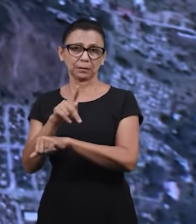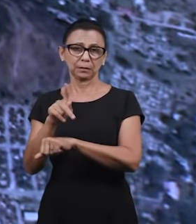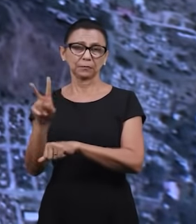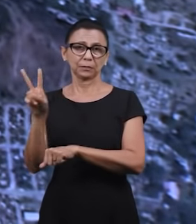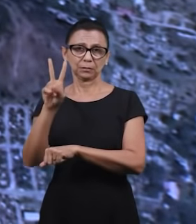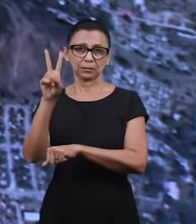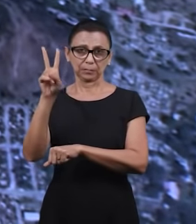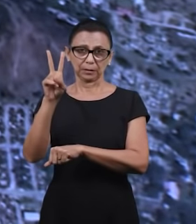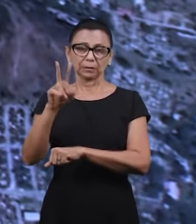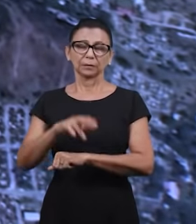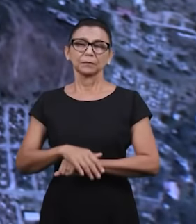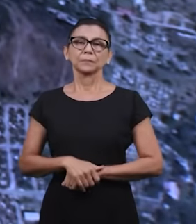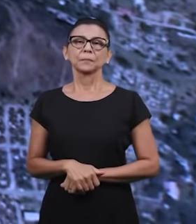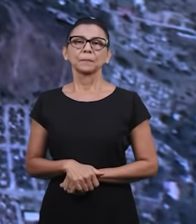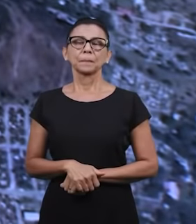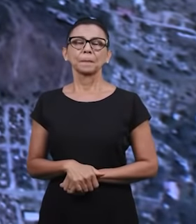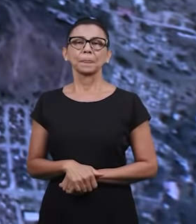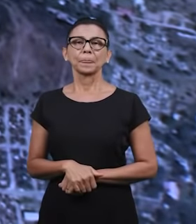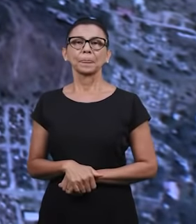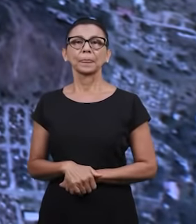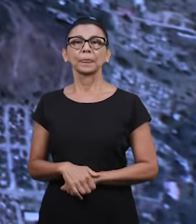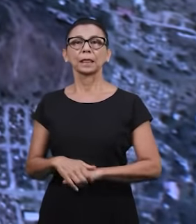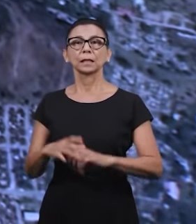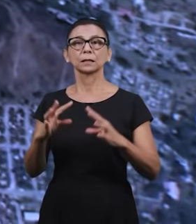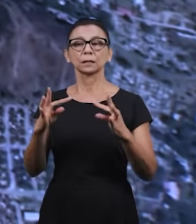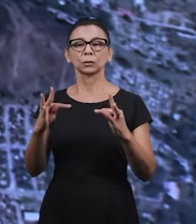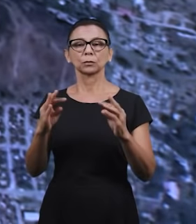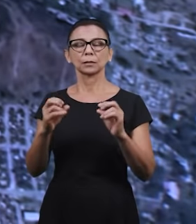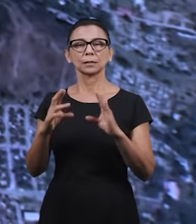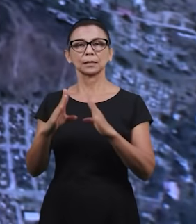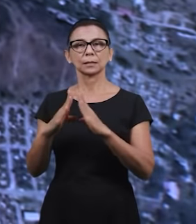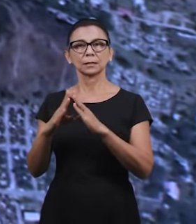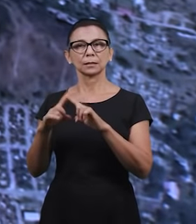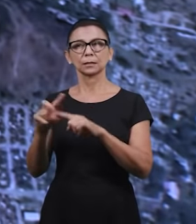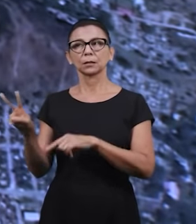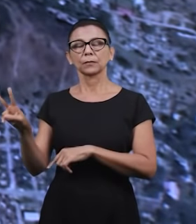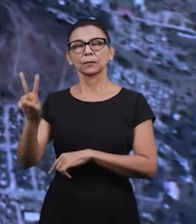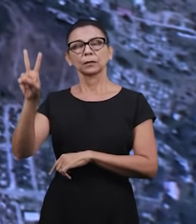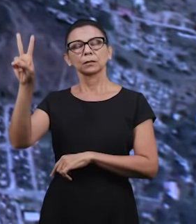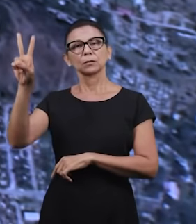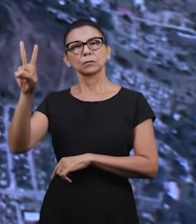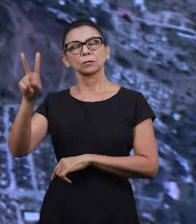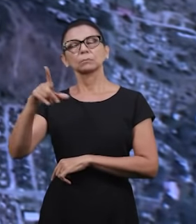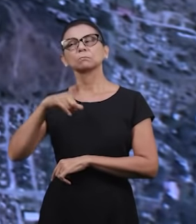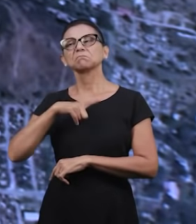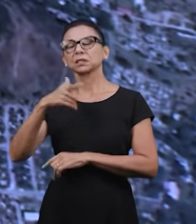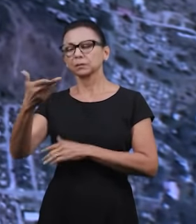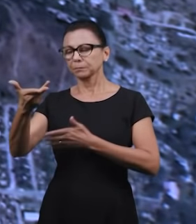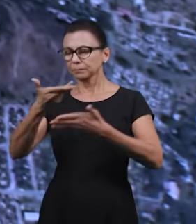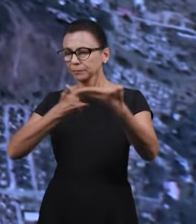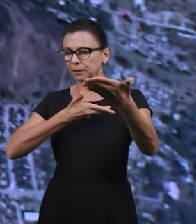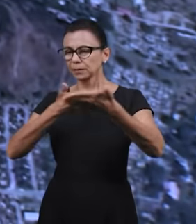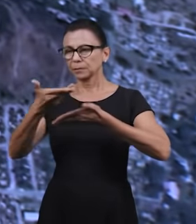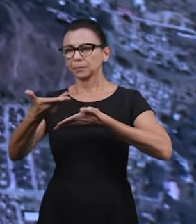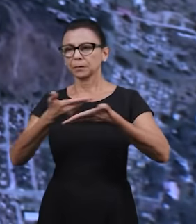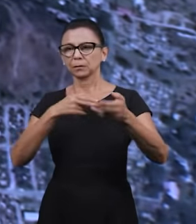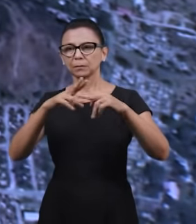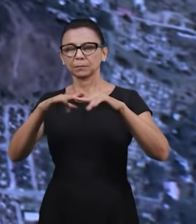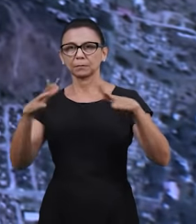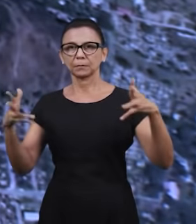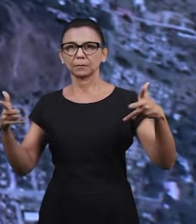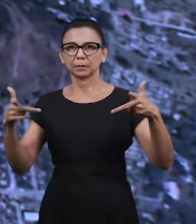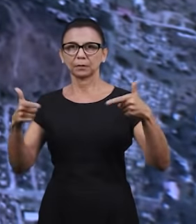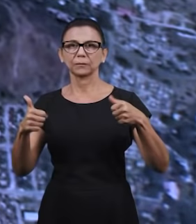para os irmãos as igrejas ali na Venezuela tem contribuído de uma